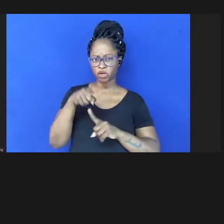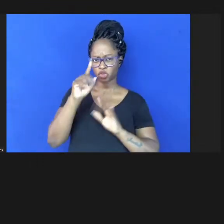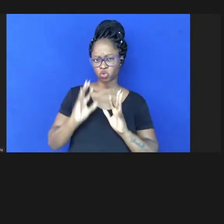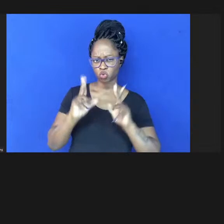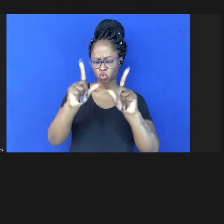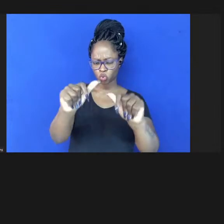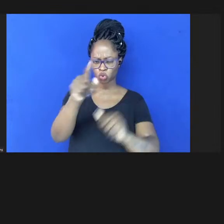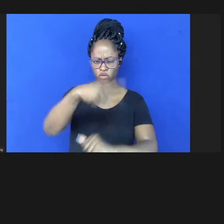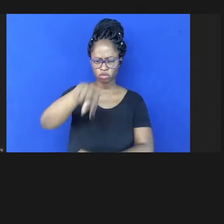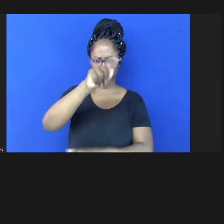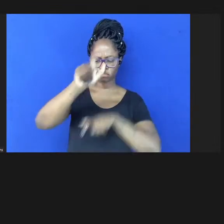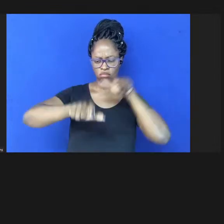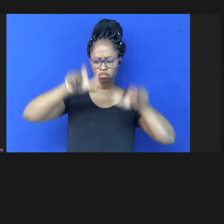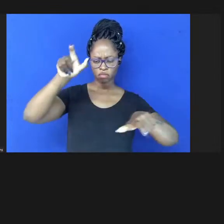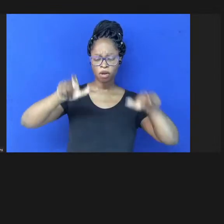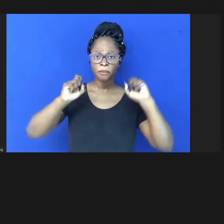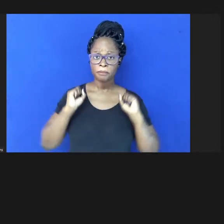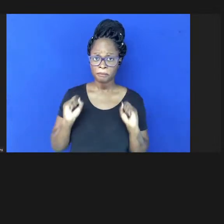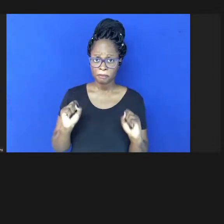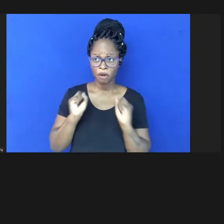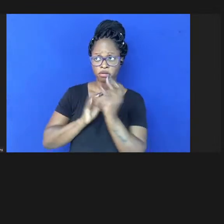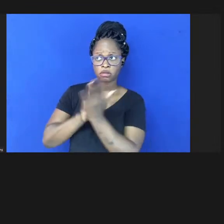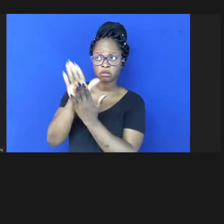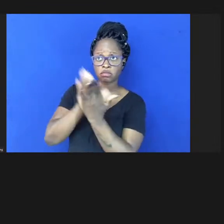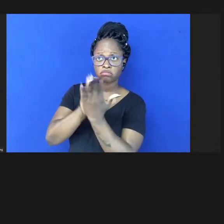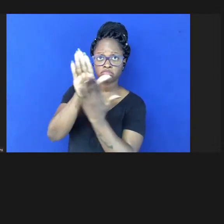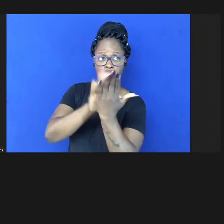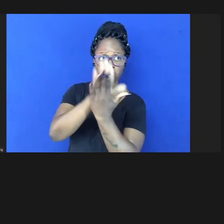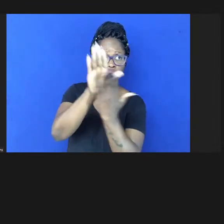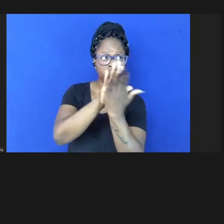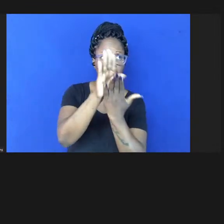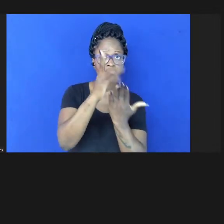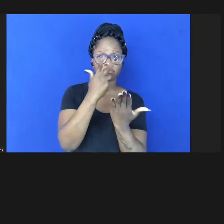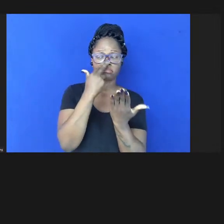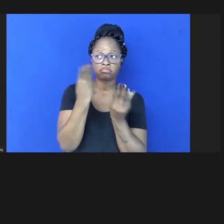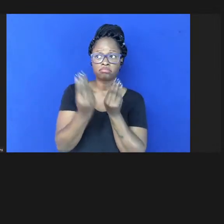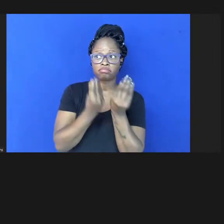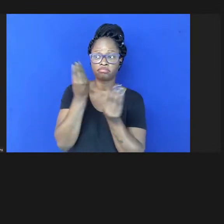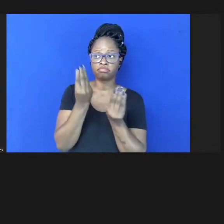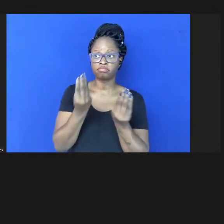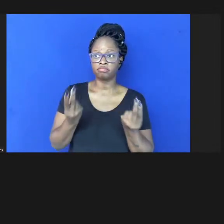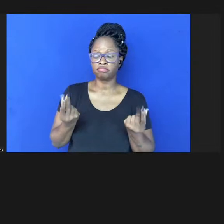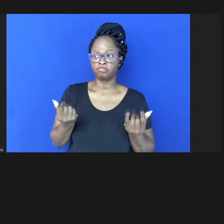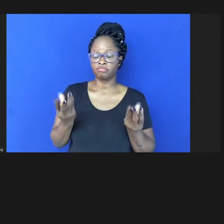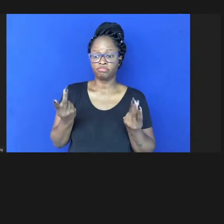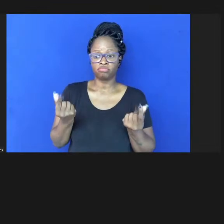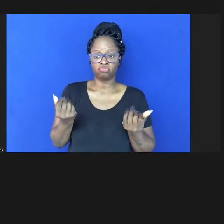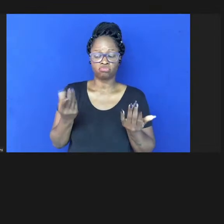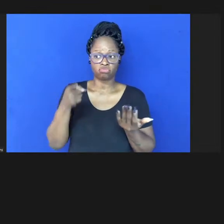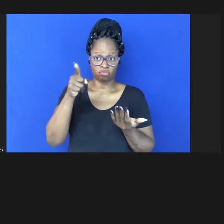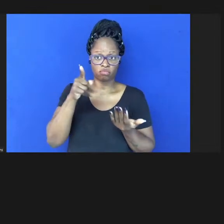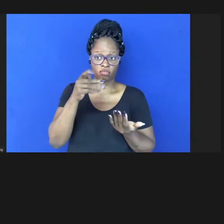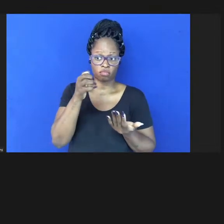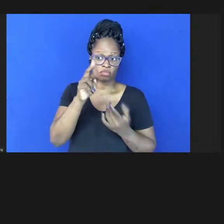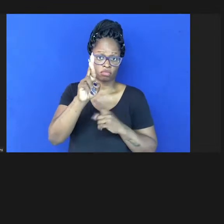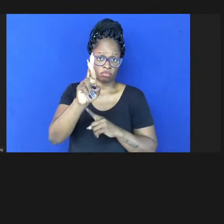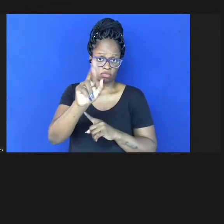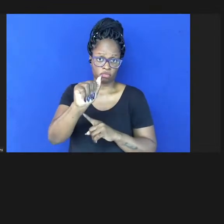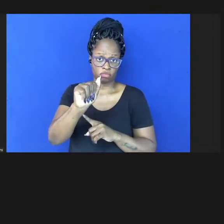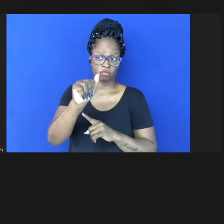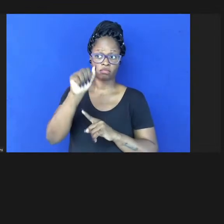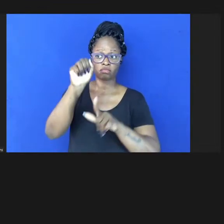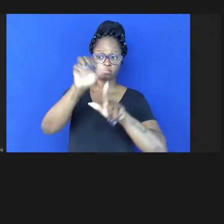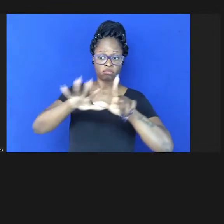possa publicar com esta editora com essa plataforma